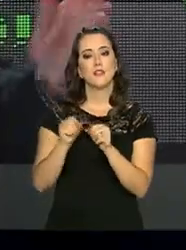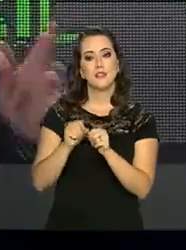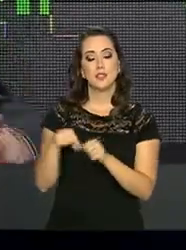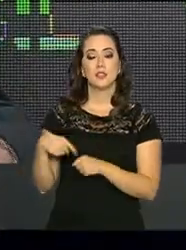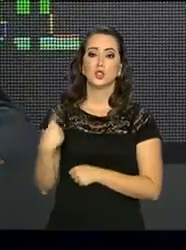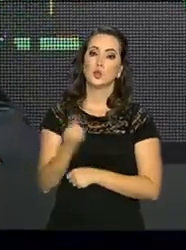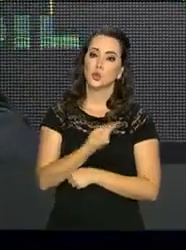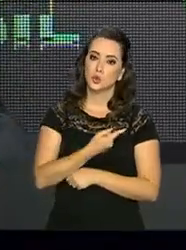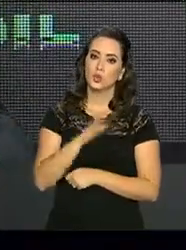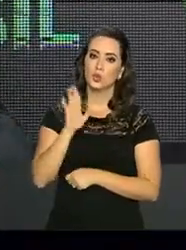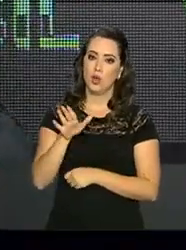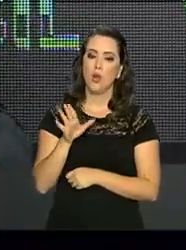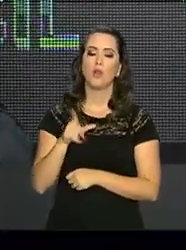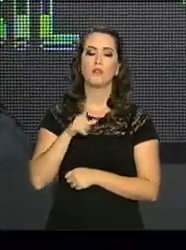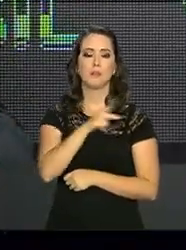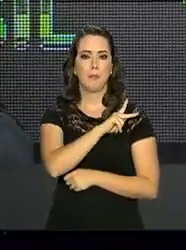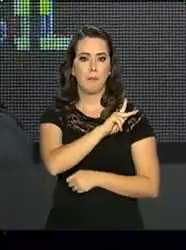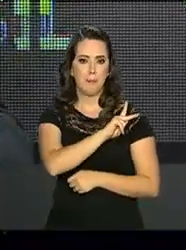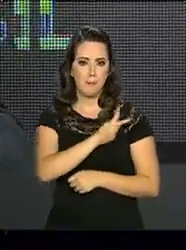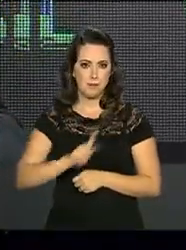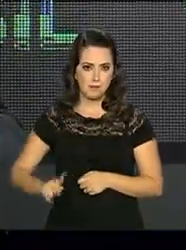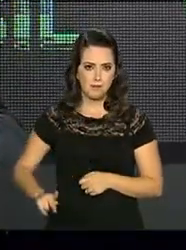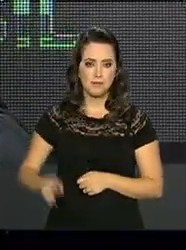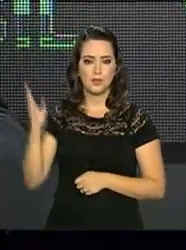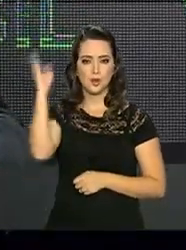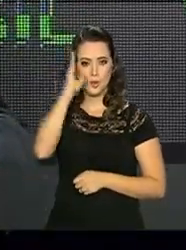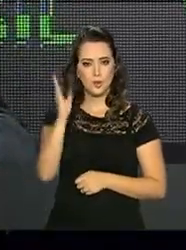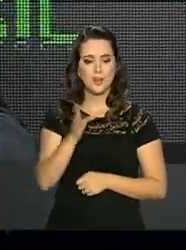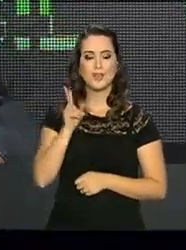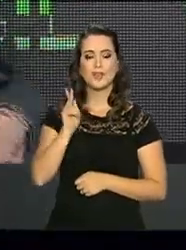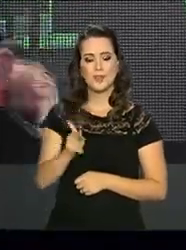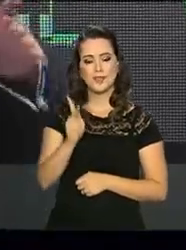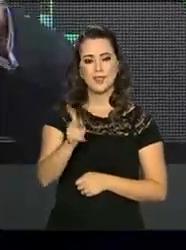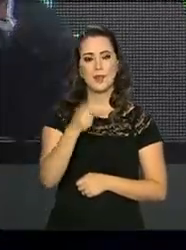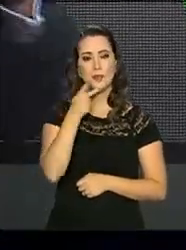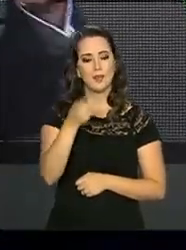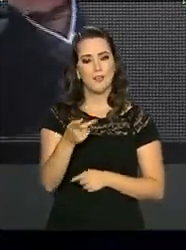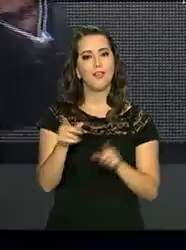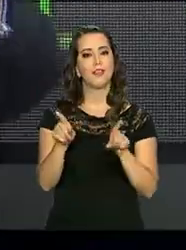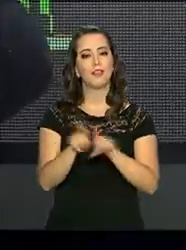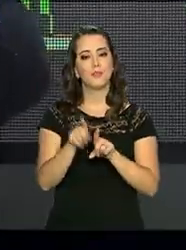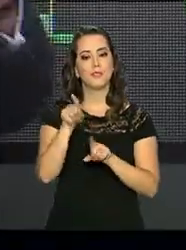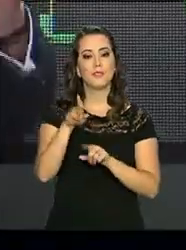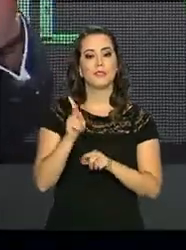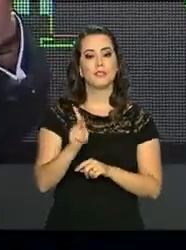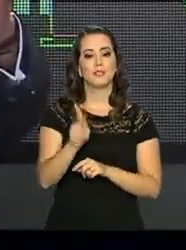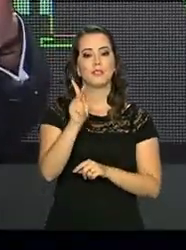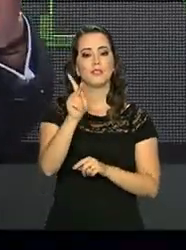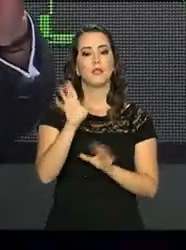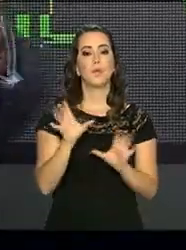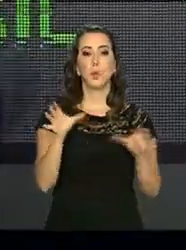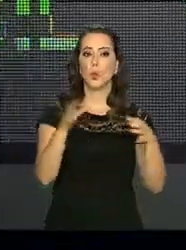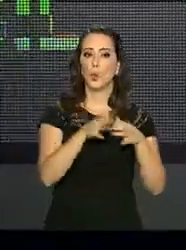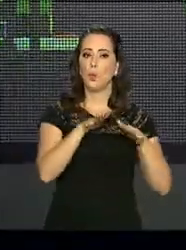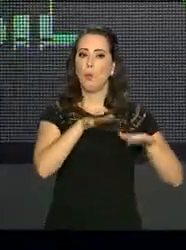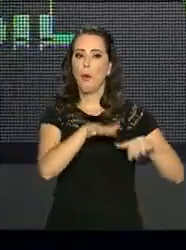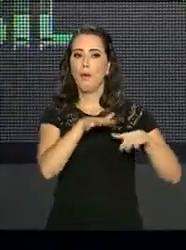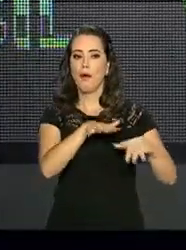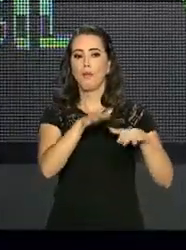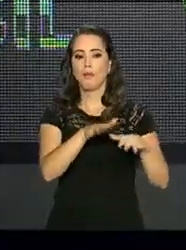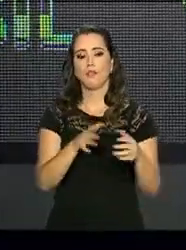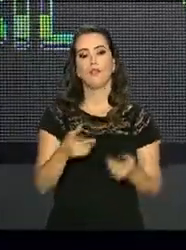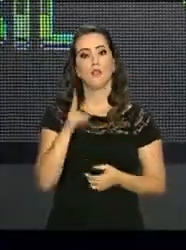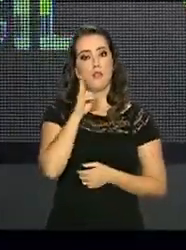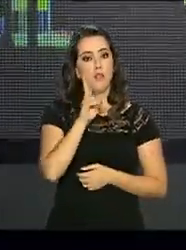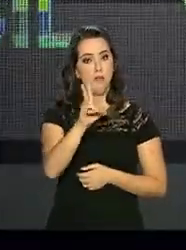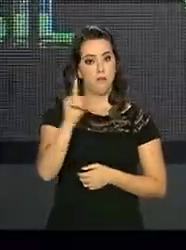e nós que presidimos a República, estamos acostumados a isso, onde vamos, sempre tem uma manifestação qualquer. E eu verifiquei